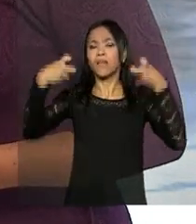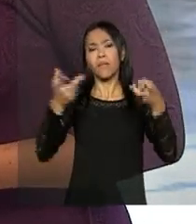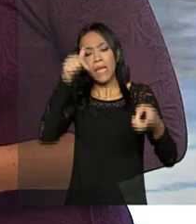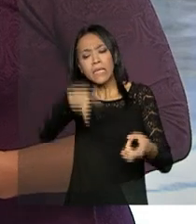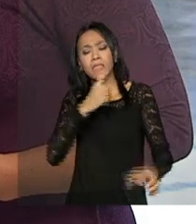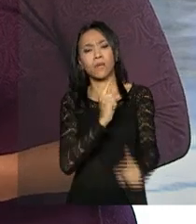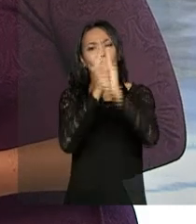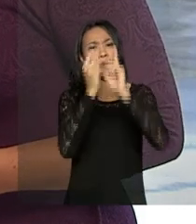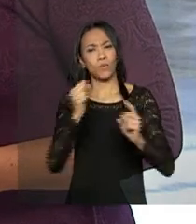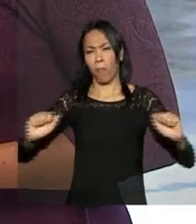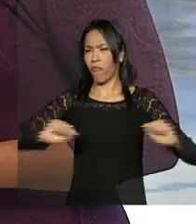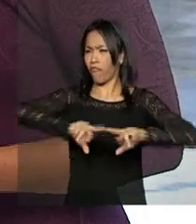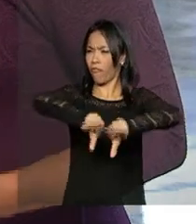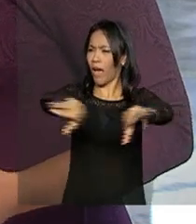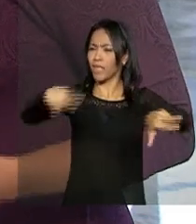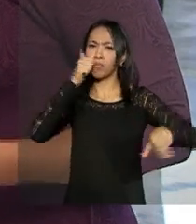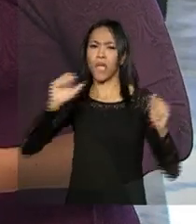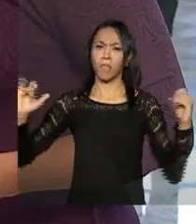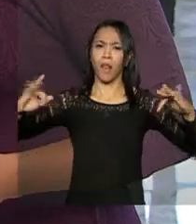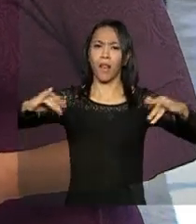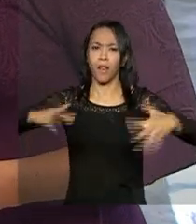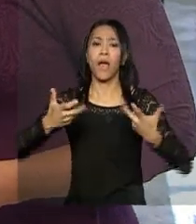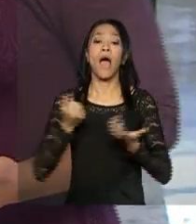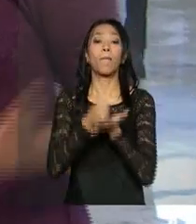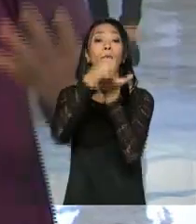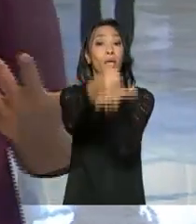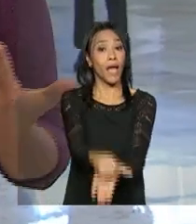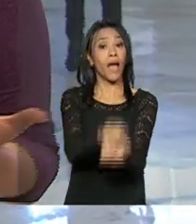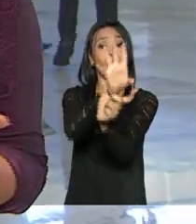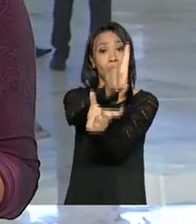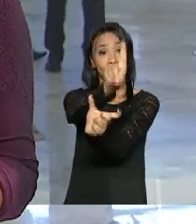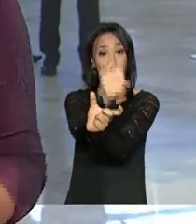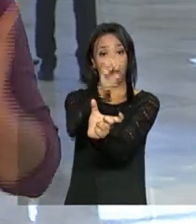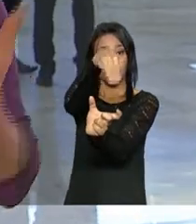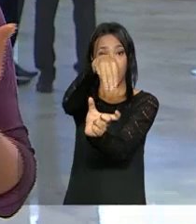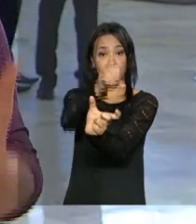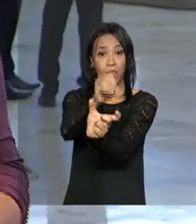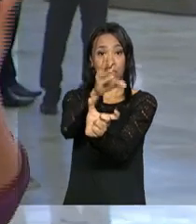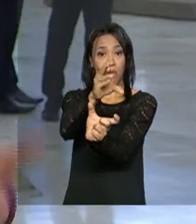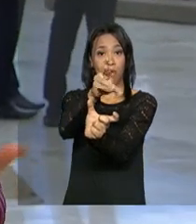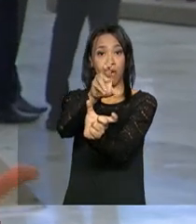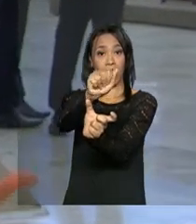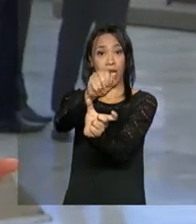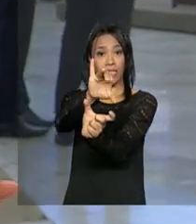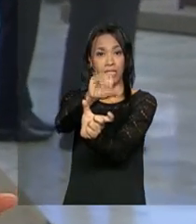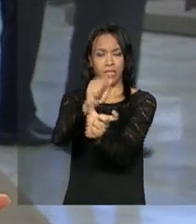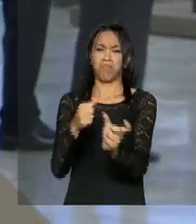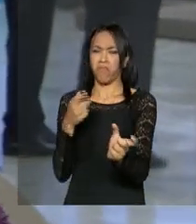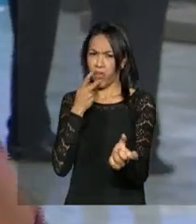encontro com essas mulheres que vieram dar apoio à democracia aqui hoje? Bom, nós temos aqui hoje mulheres com muita